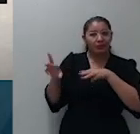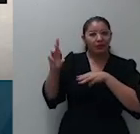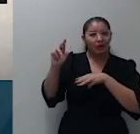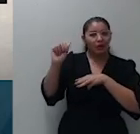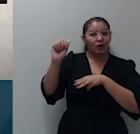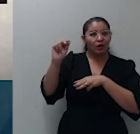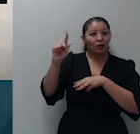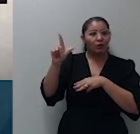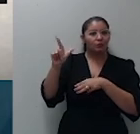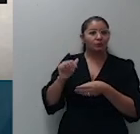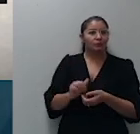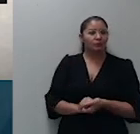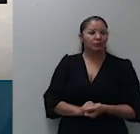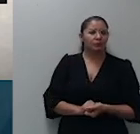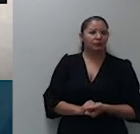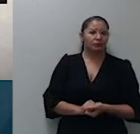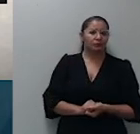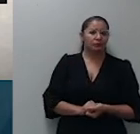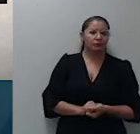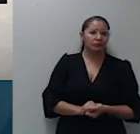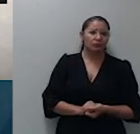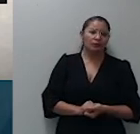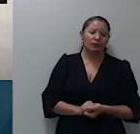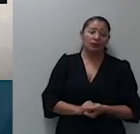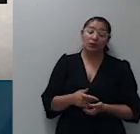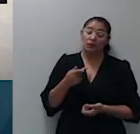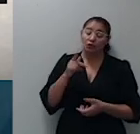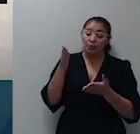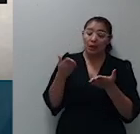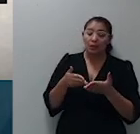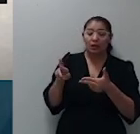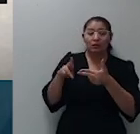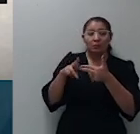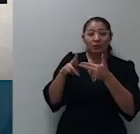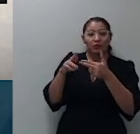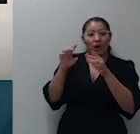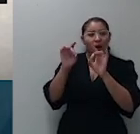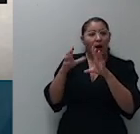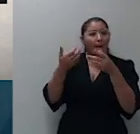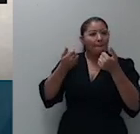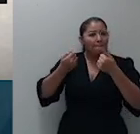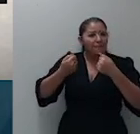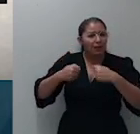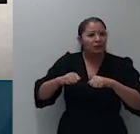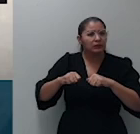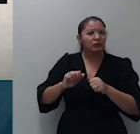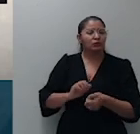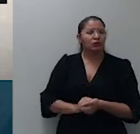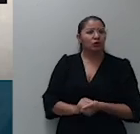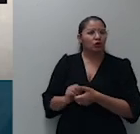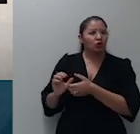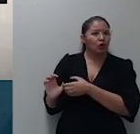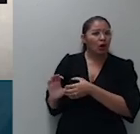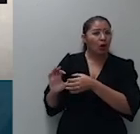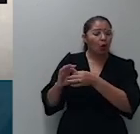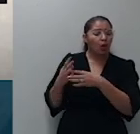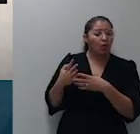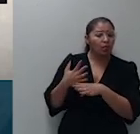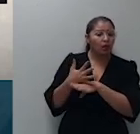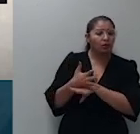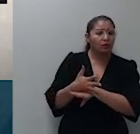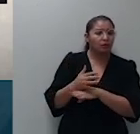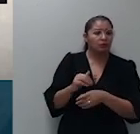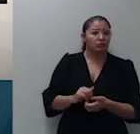nesse caso discute-se no recurso a possibilidade da União ingressar em ação